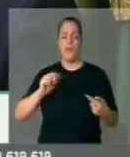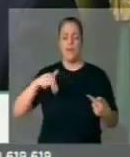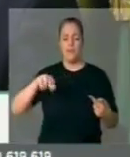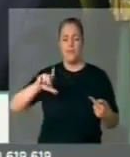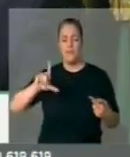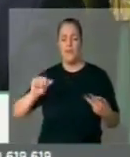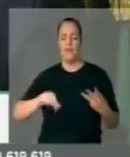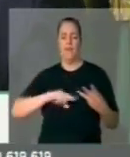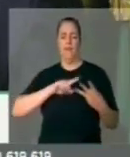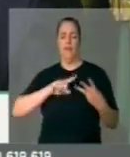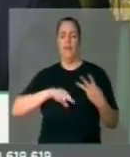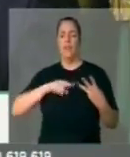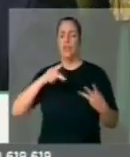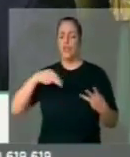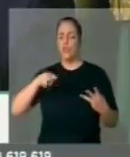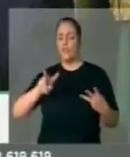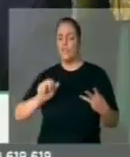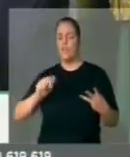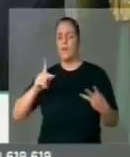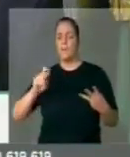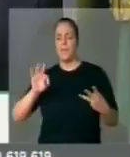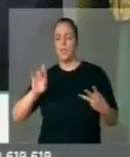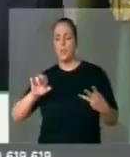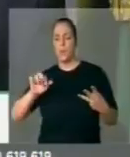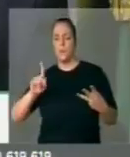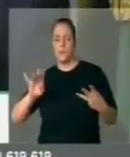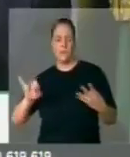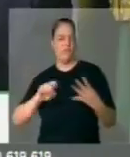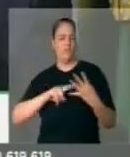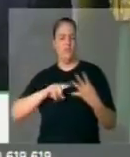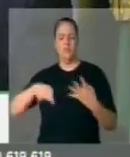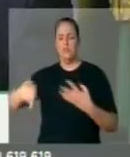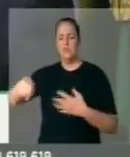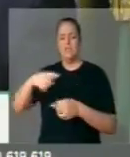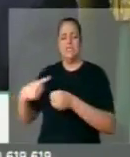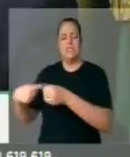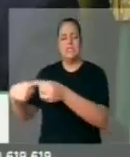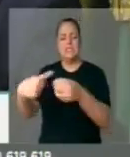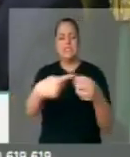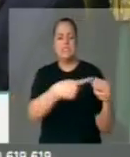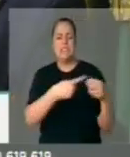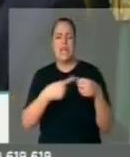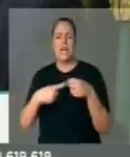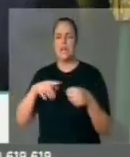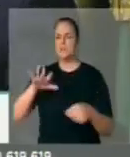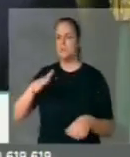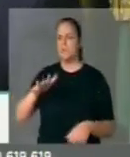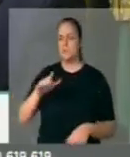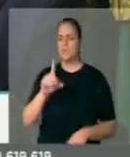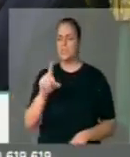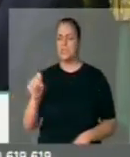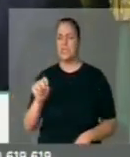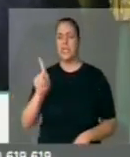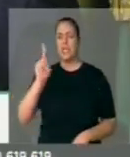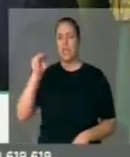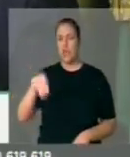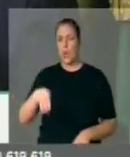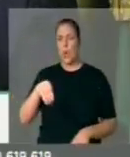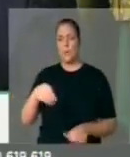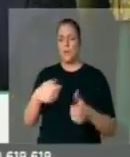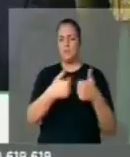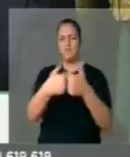Sul, Flores da Cunha, Antônio Prado. E esse circuito turístico, que é um raio de em torno de 100 quilômetros,